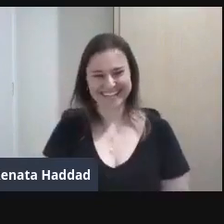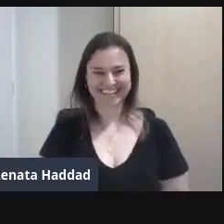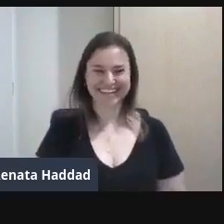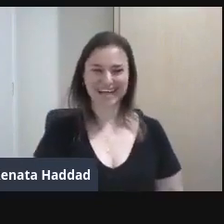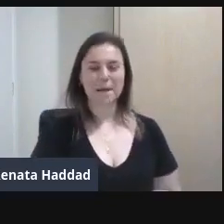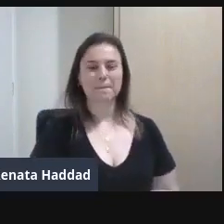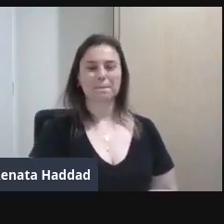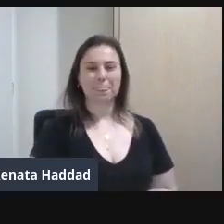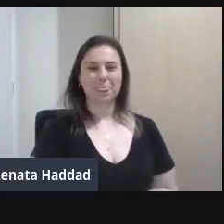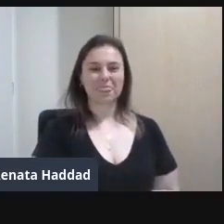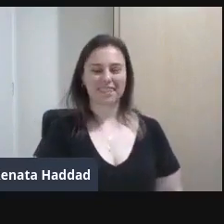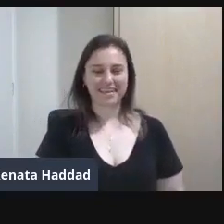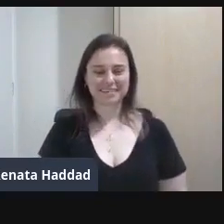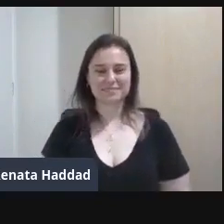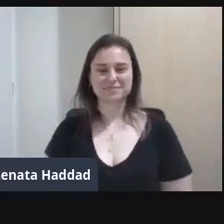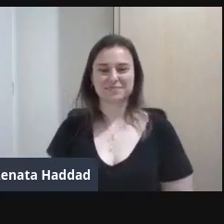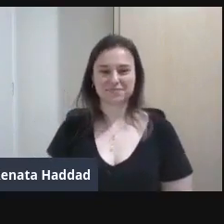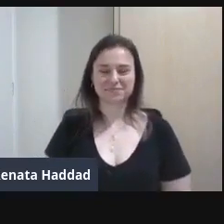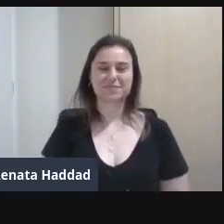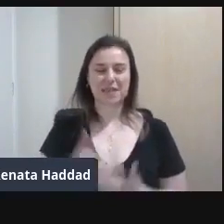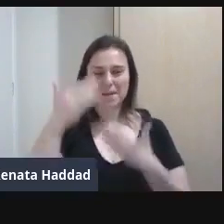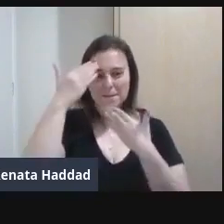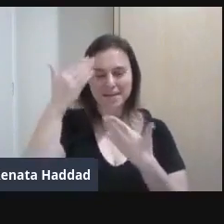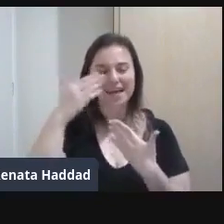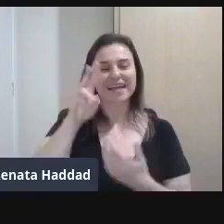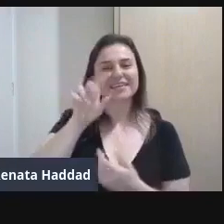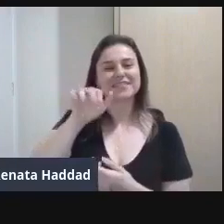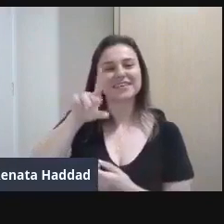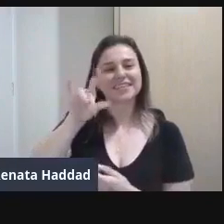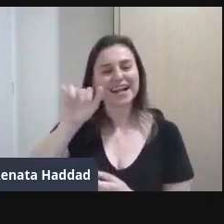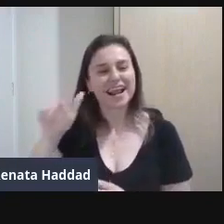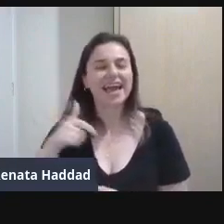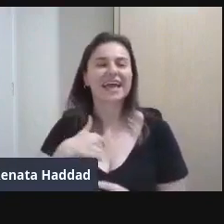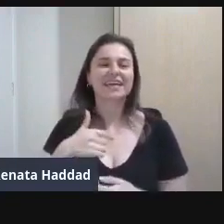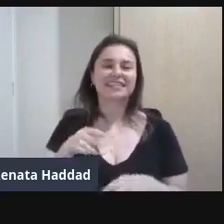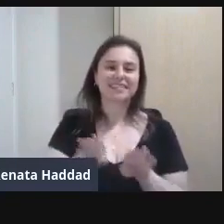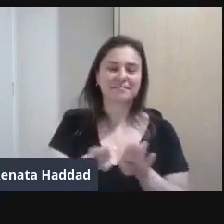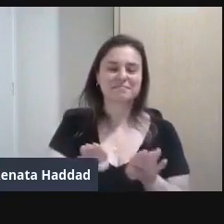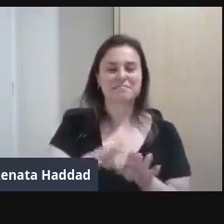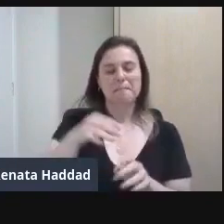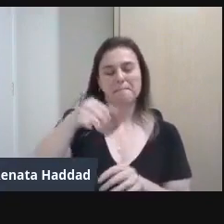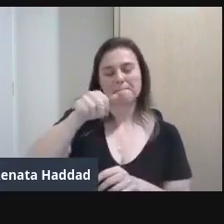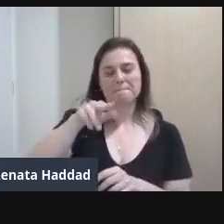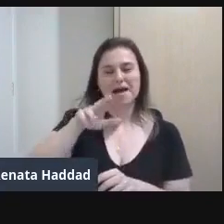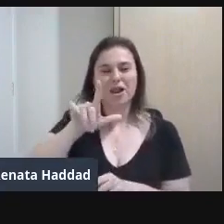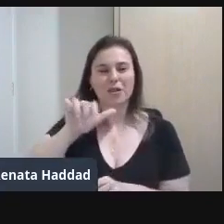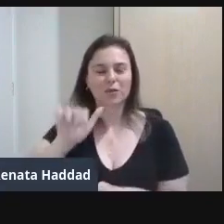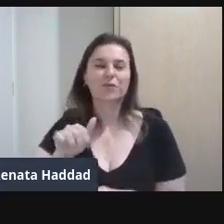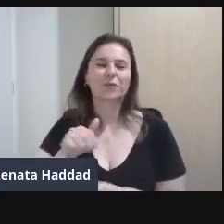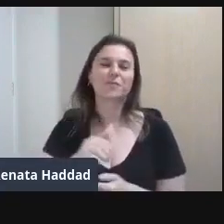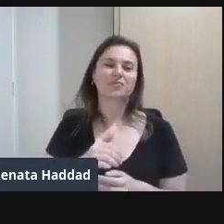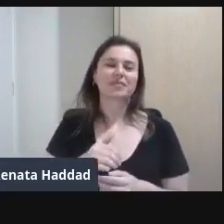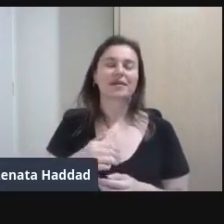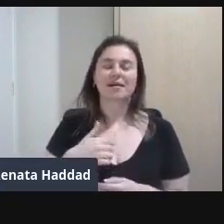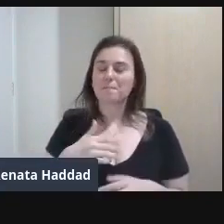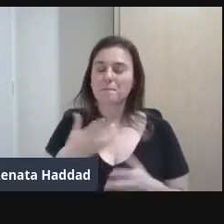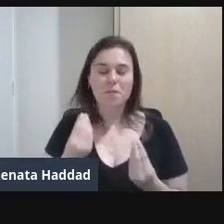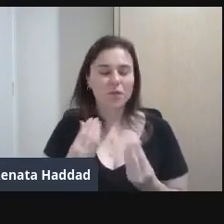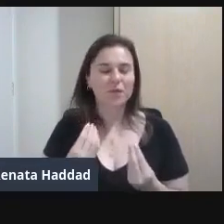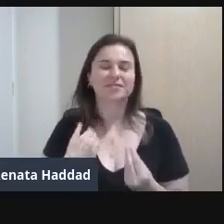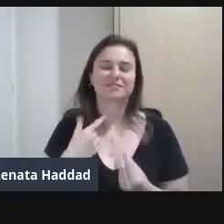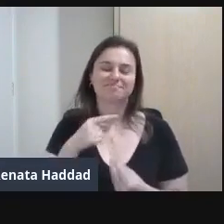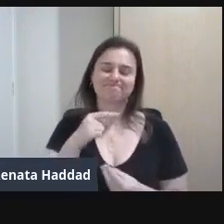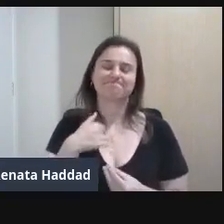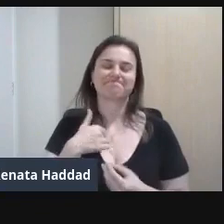Muito obrigada Obrigada Vandere Damasceno A Rita Que esteve aqui com a gente Malu Santomauro Muito obrigada Te admiro muito Muito, muito,